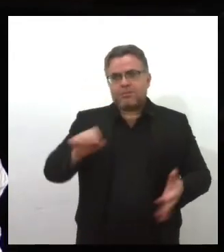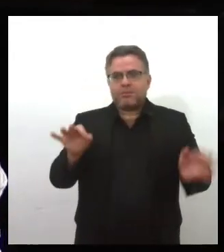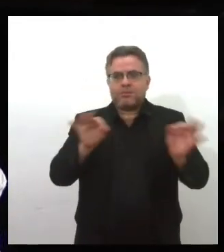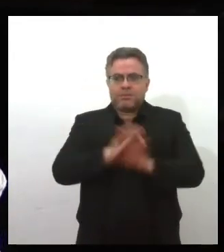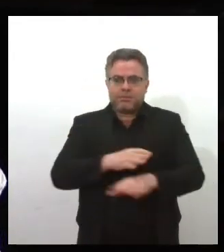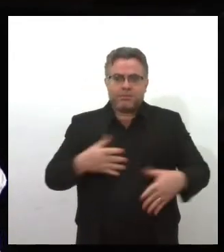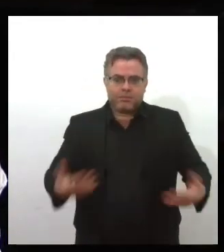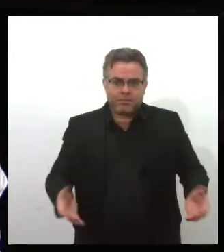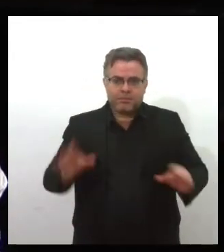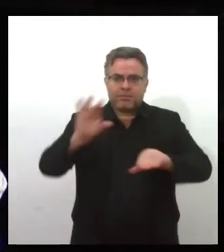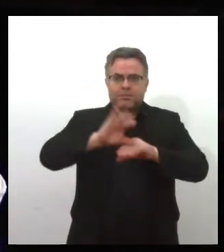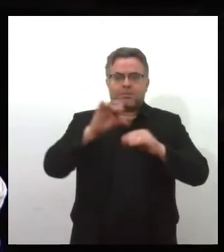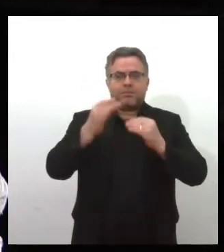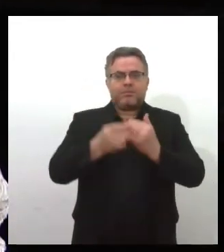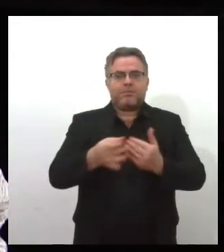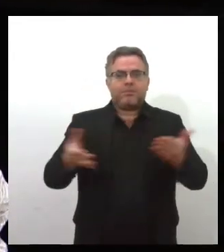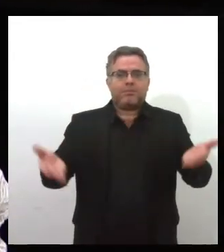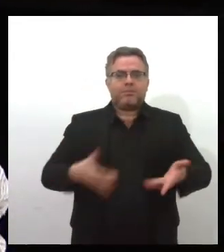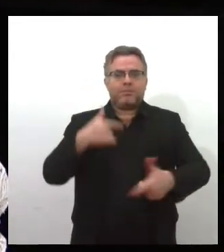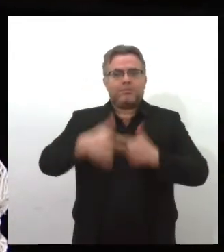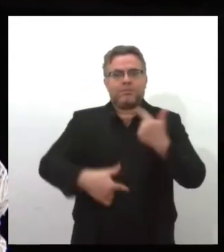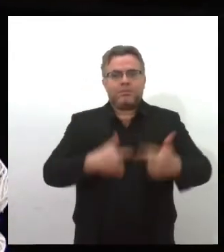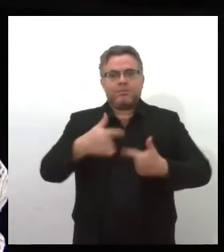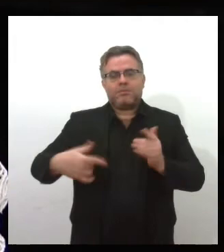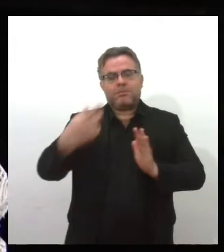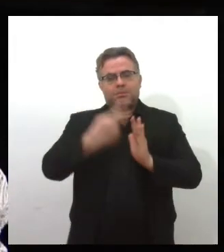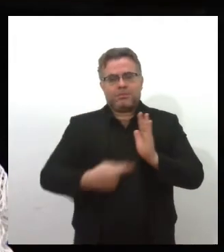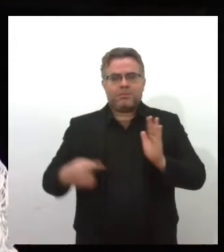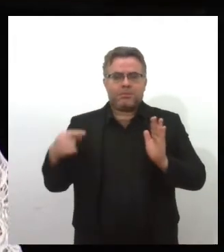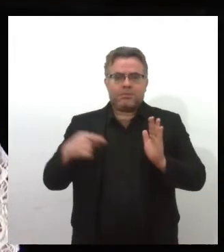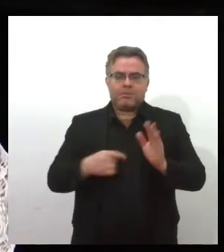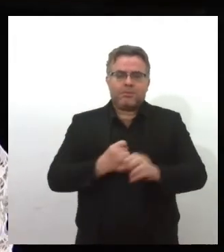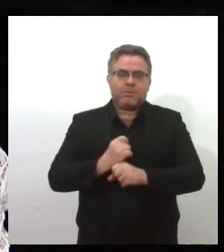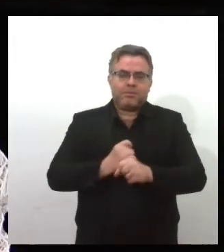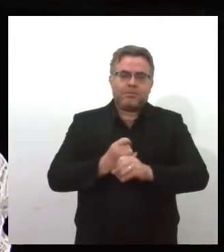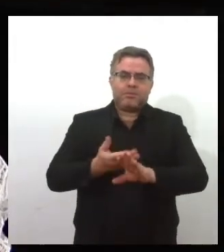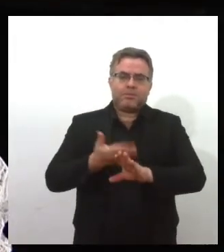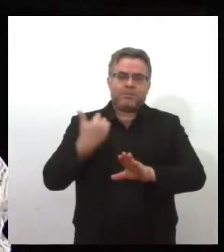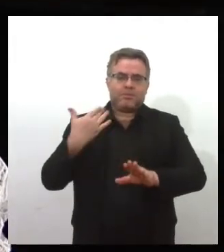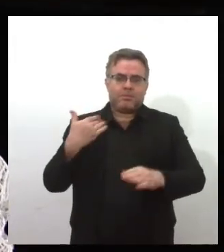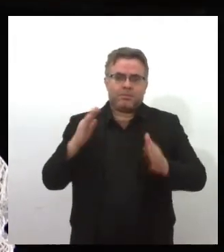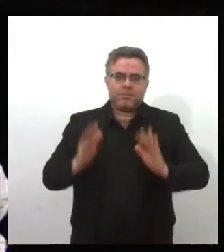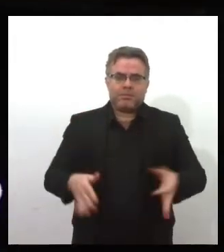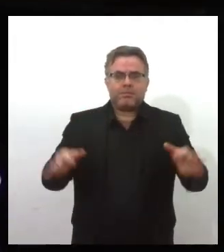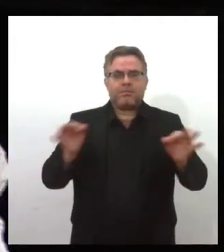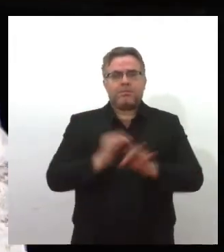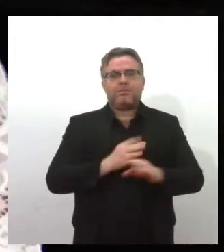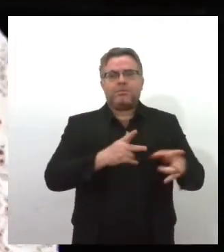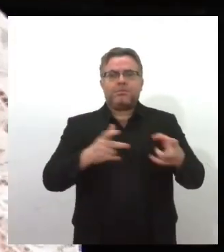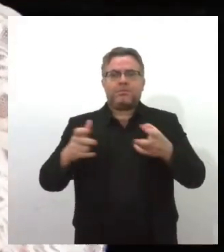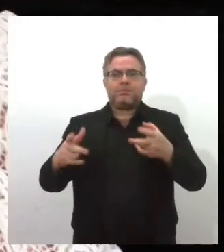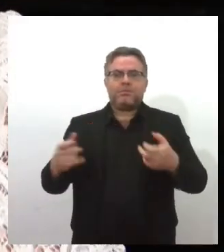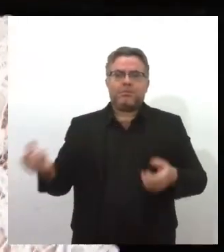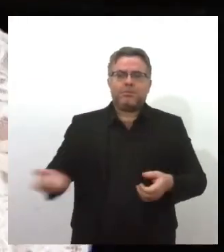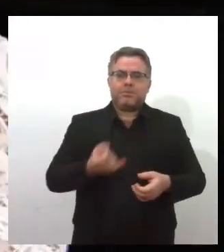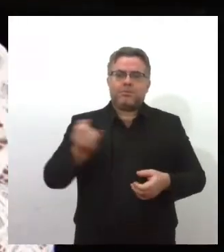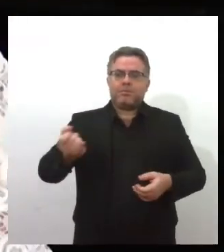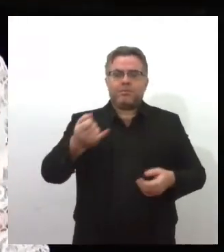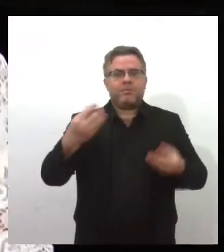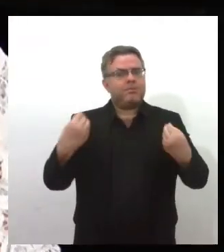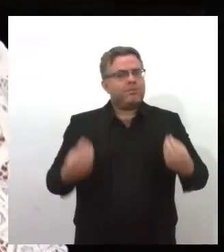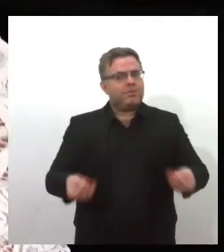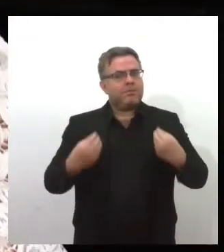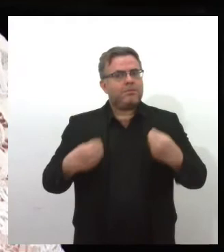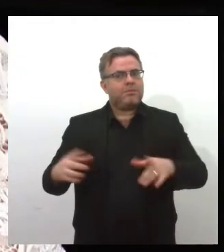a Universidade Tiradentes está trabalhando nesse projeto há alguns anos e percebemos a riqueza iconográfica desse